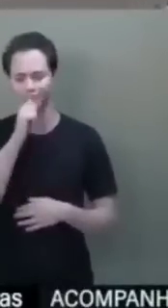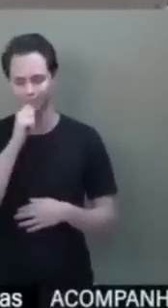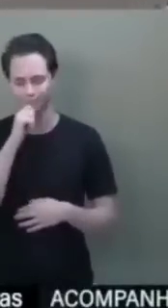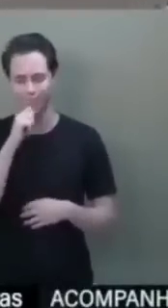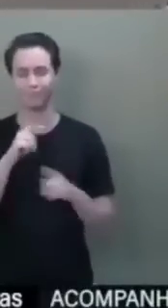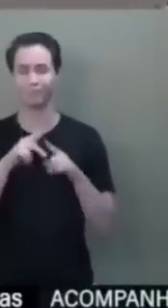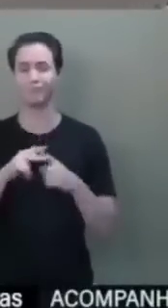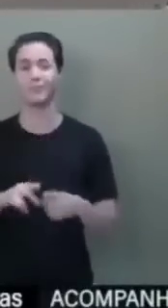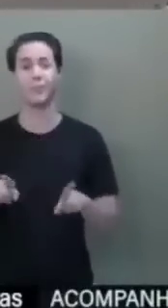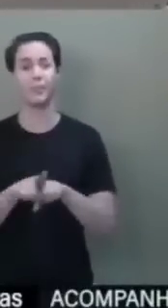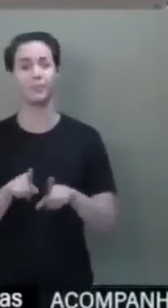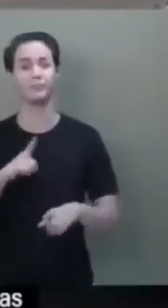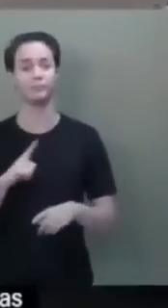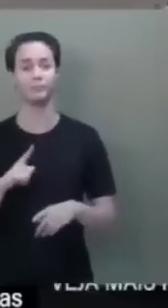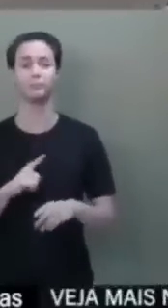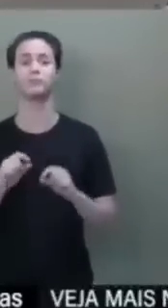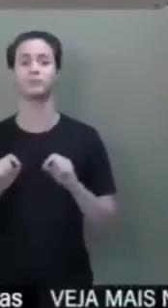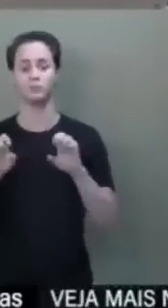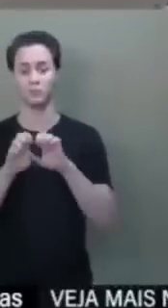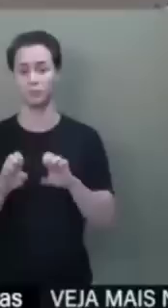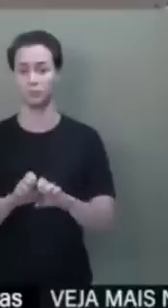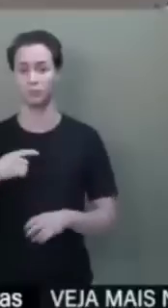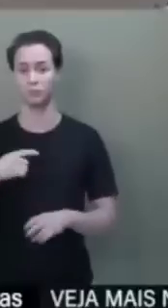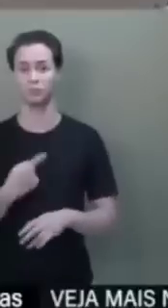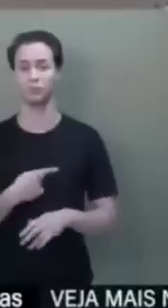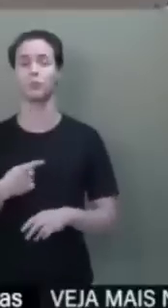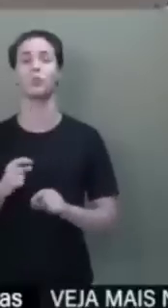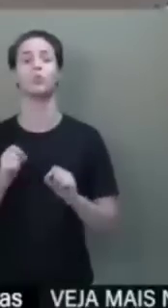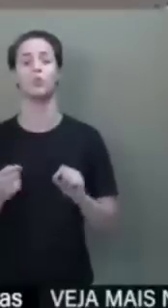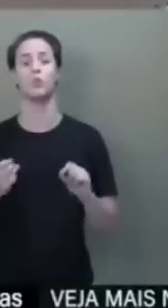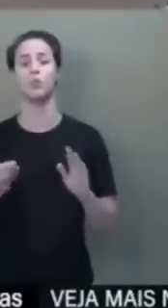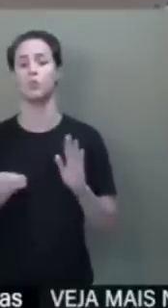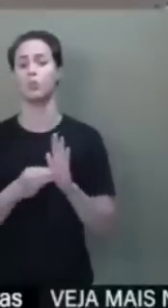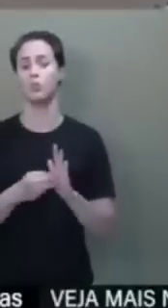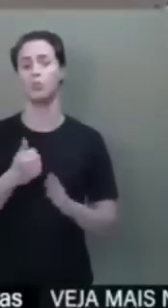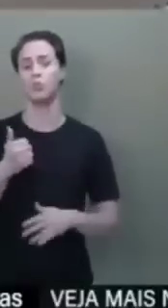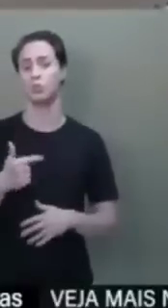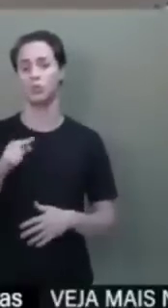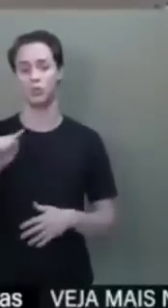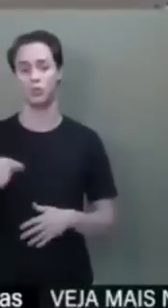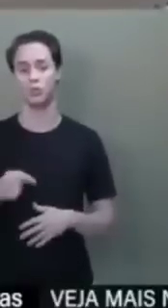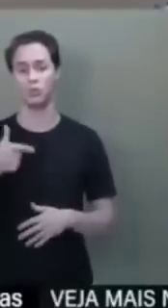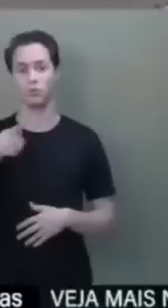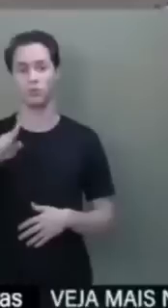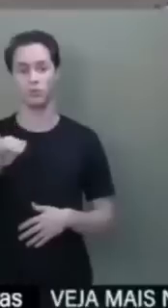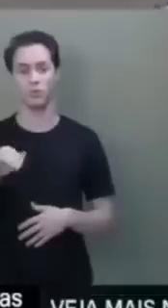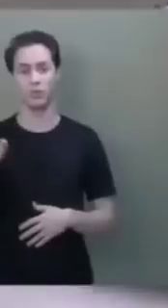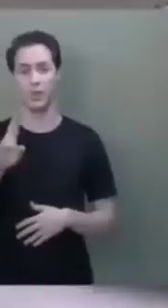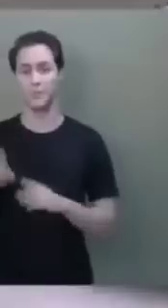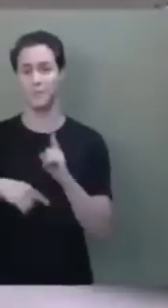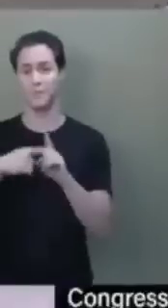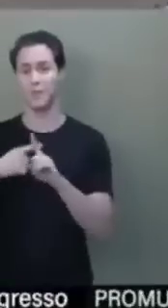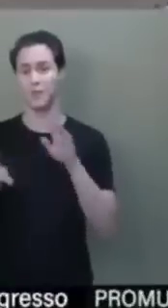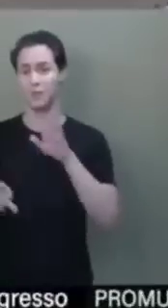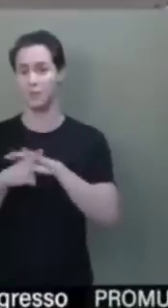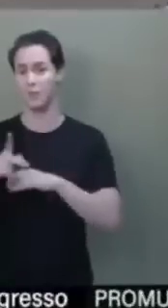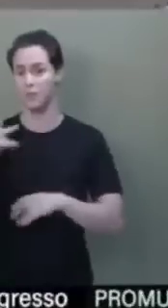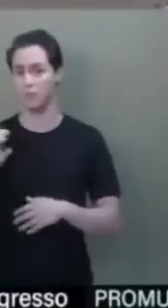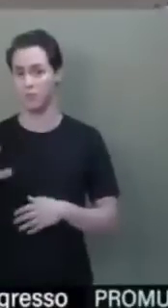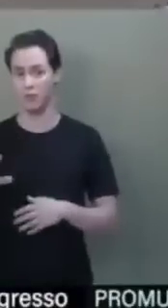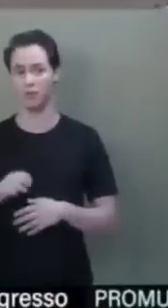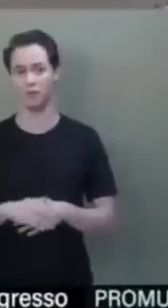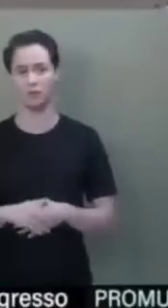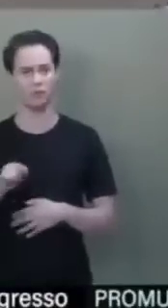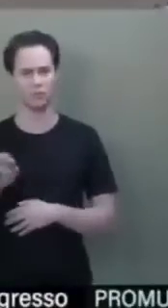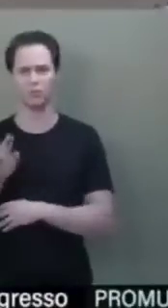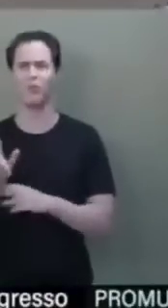Para a infraestrutura, nós colocamos 12,2 bilhões de reais a mais que a PEC propiciou. Isso não é